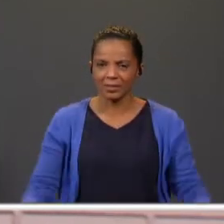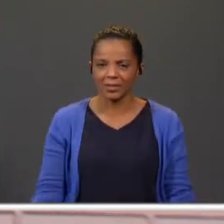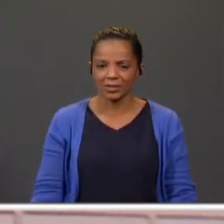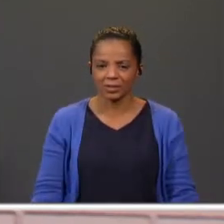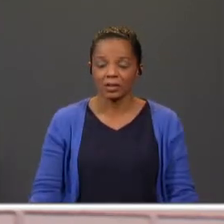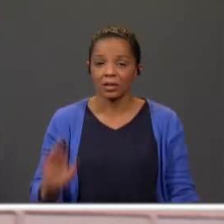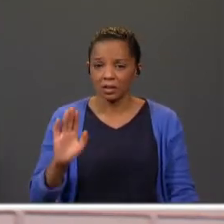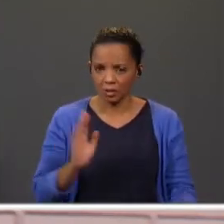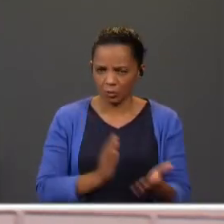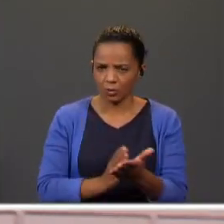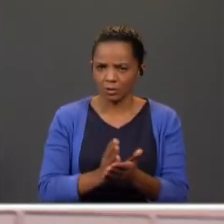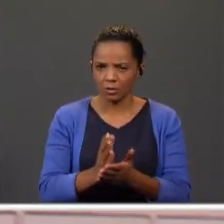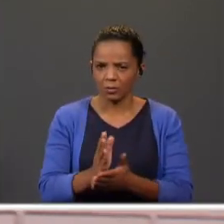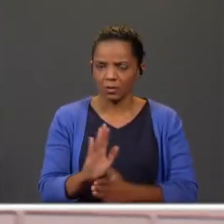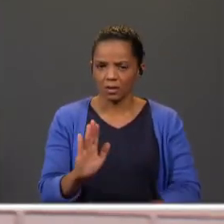Mas vamos continuar.